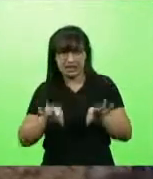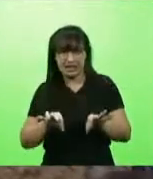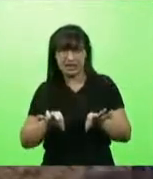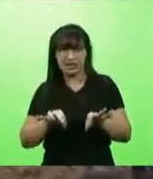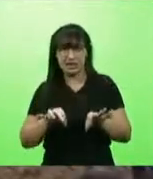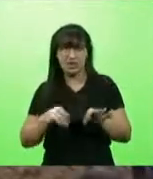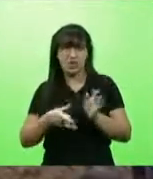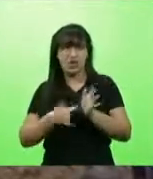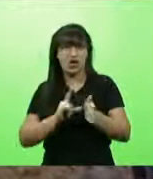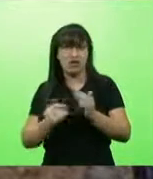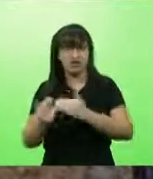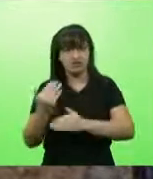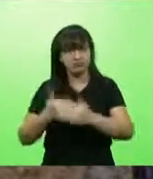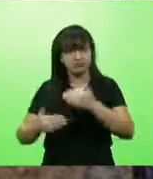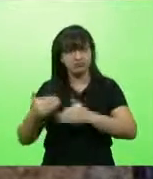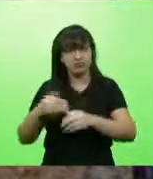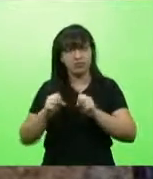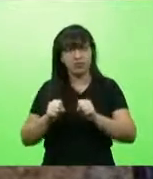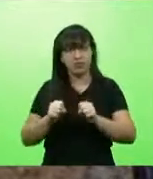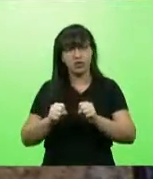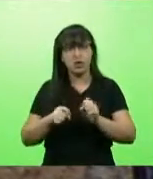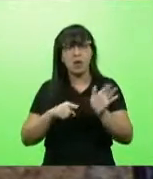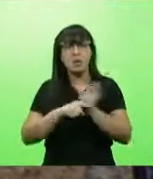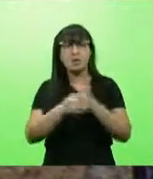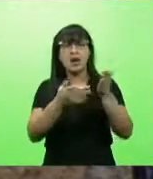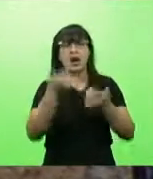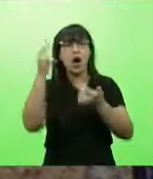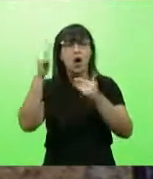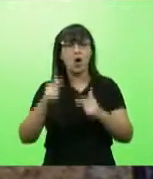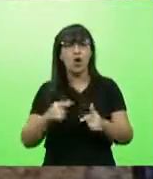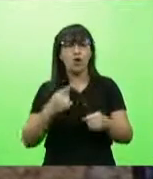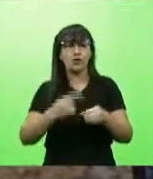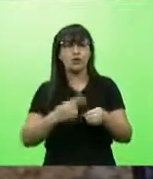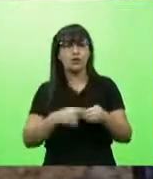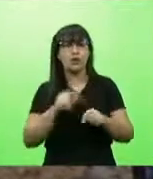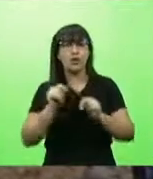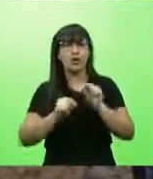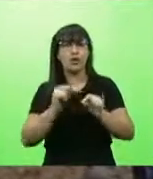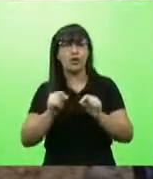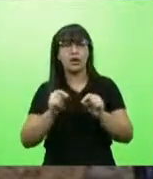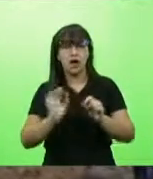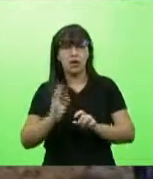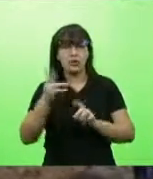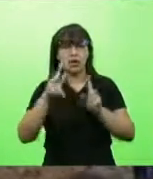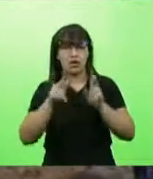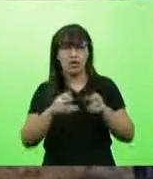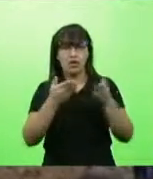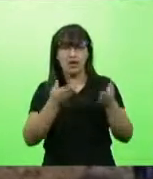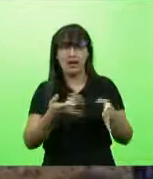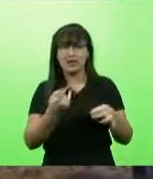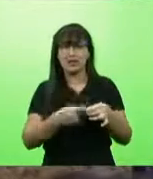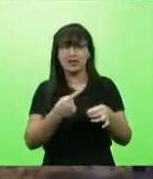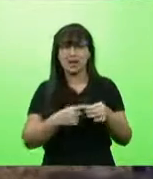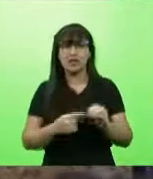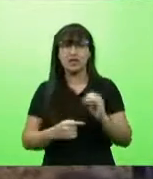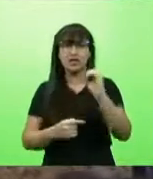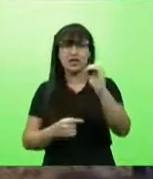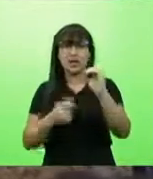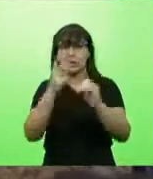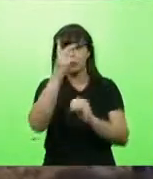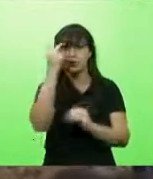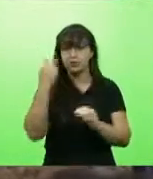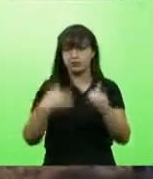doença. O que você tem que perguntar para as outras cidades, deputado, é se aconteceu igual em Rancho Queimado, que zero pessoas que se